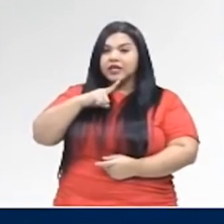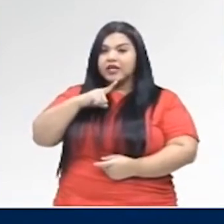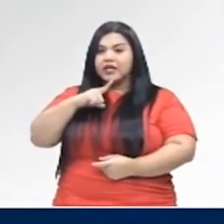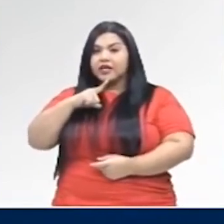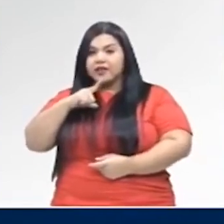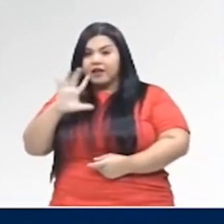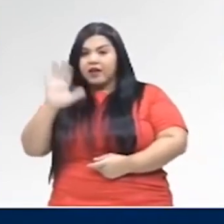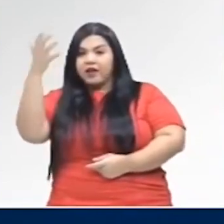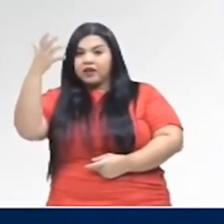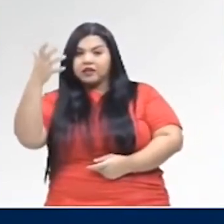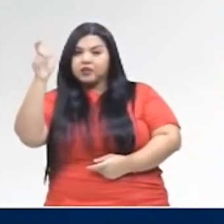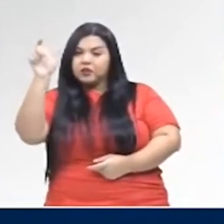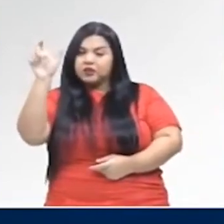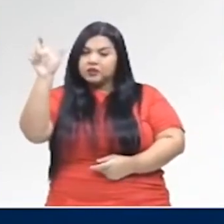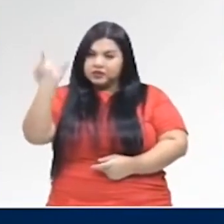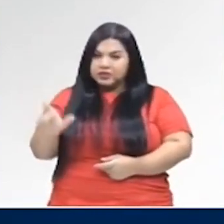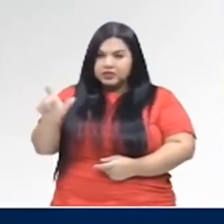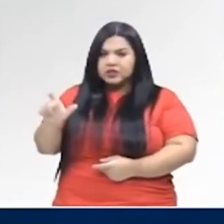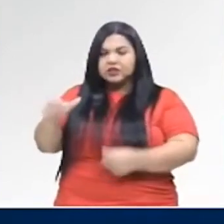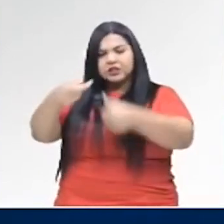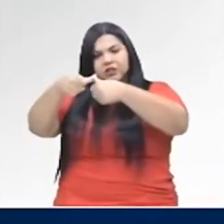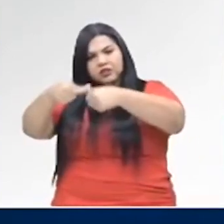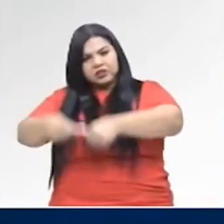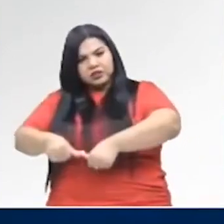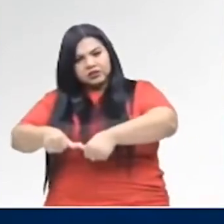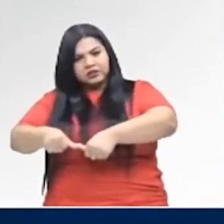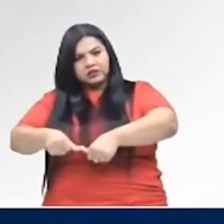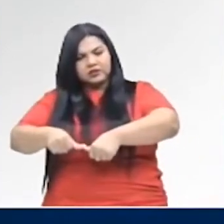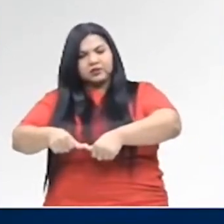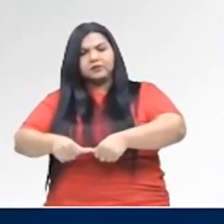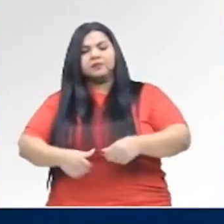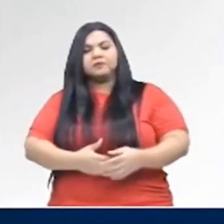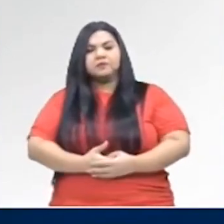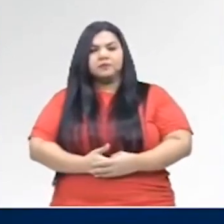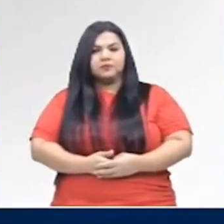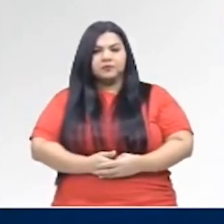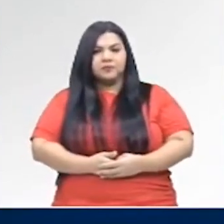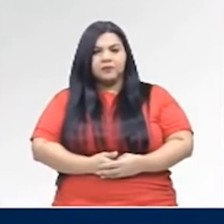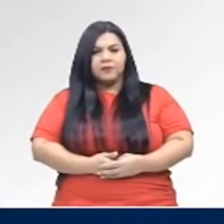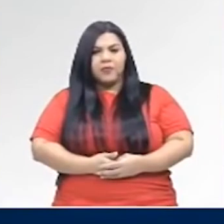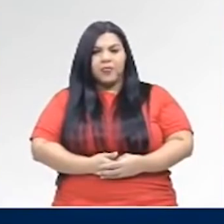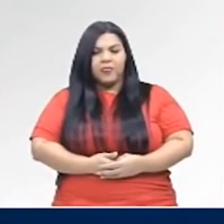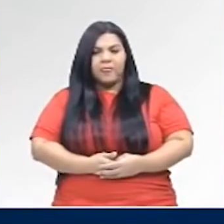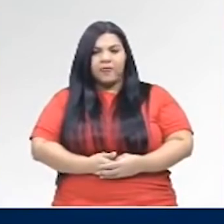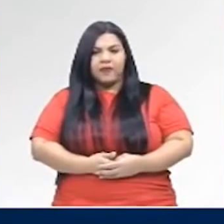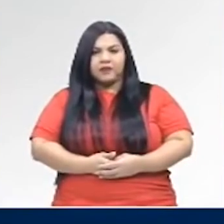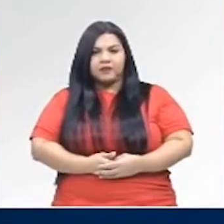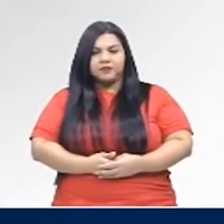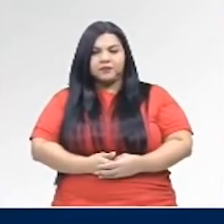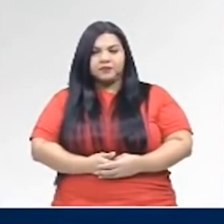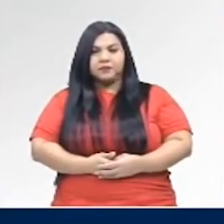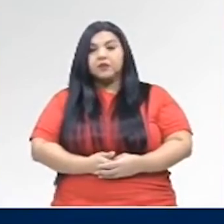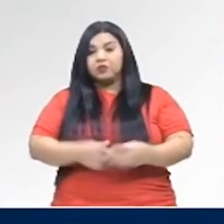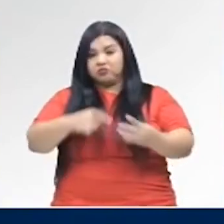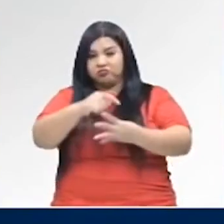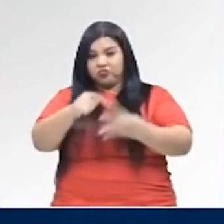Eu quero que você preste muita atenção. Os verbos ter, haver, ser e estar,